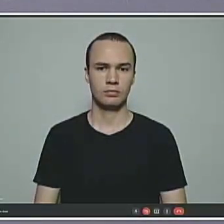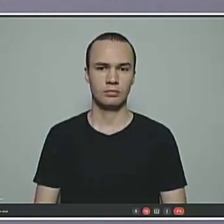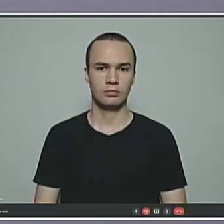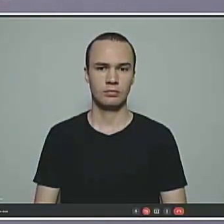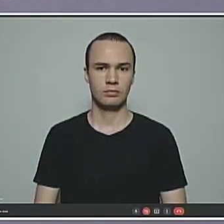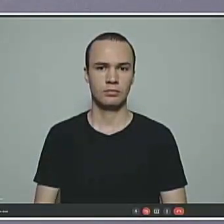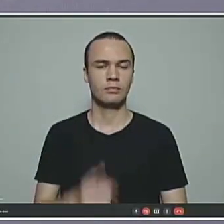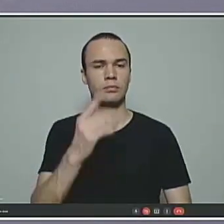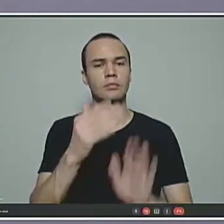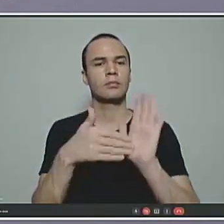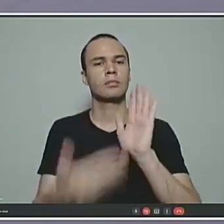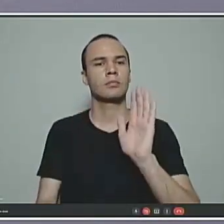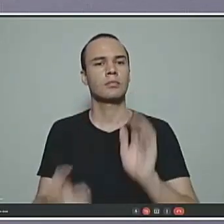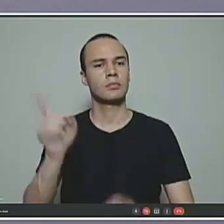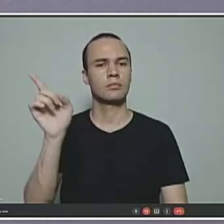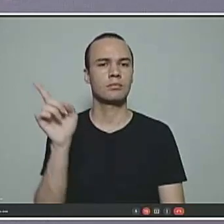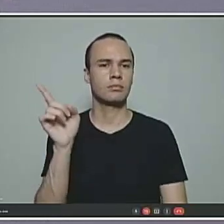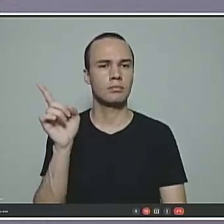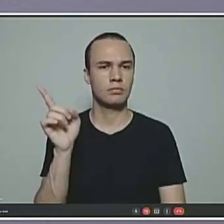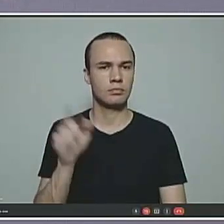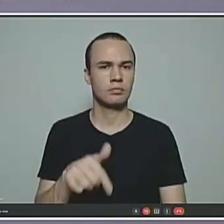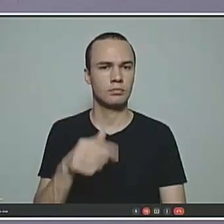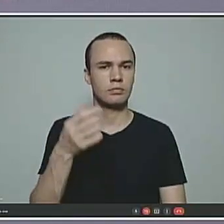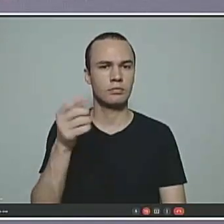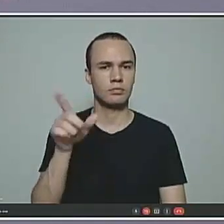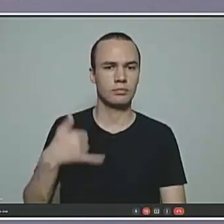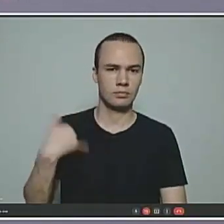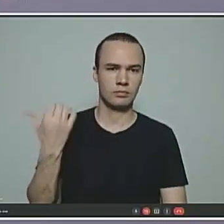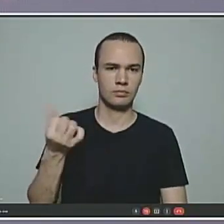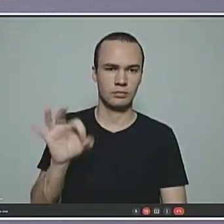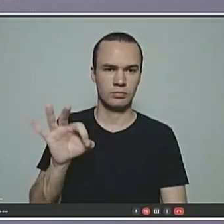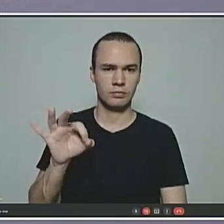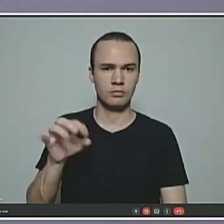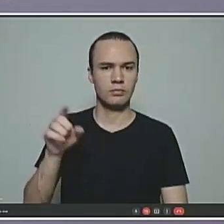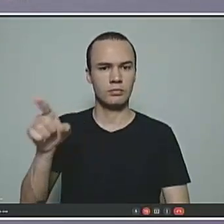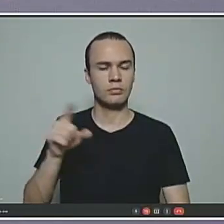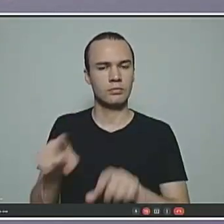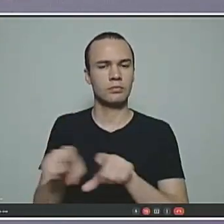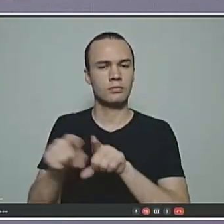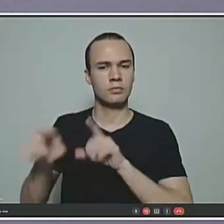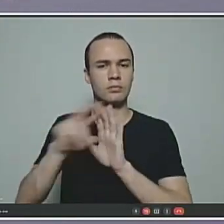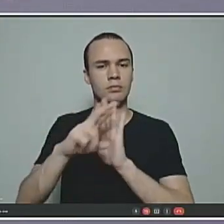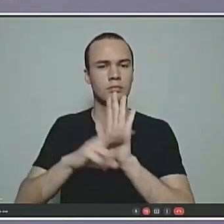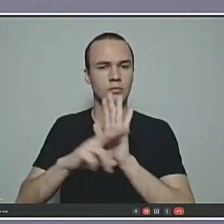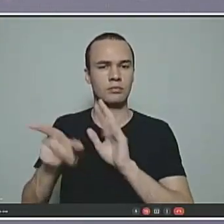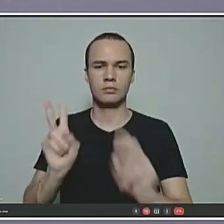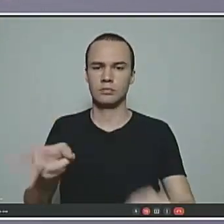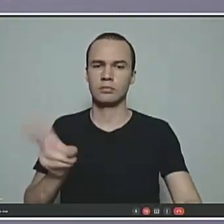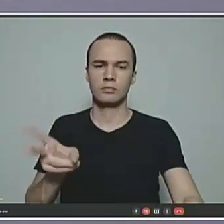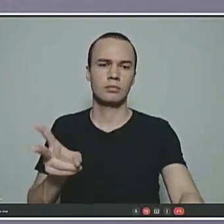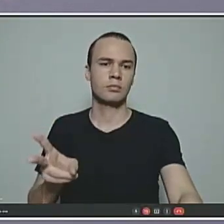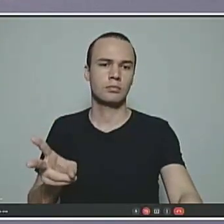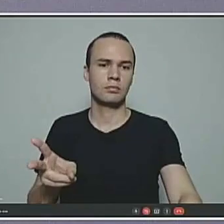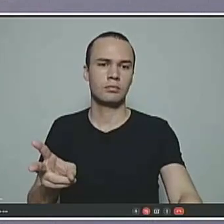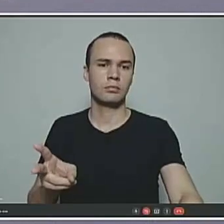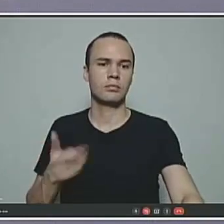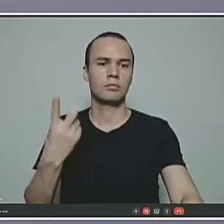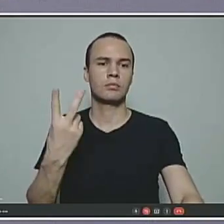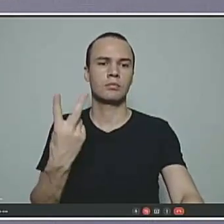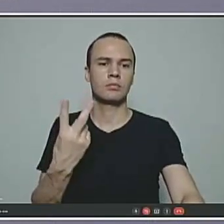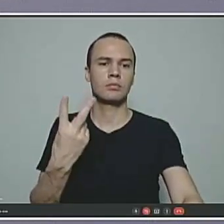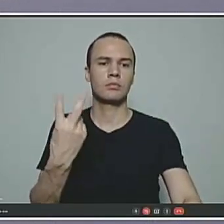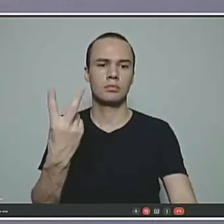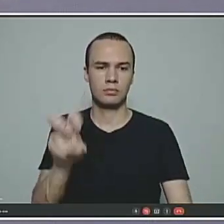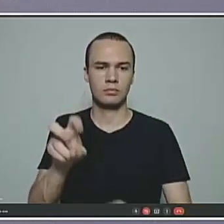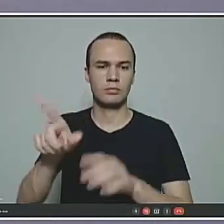proposta da ABC PREV, 60 anos de idade de ser homem, 57, essa é a regra permanente, 25 de contribuição, tem que ter 10 no